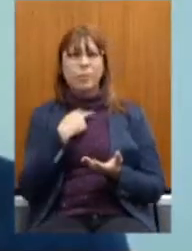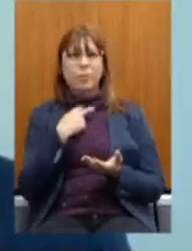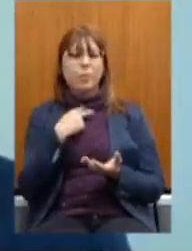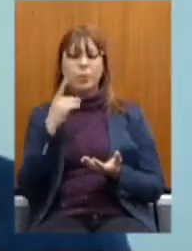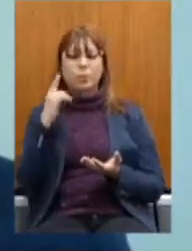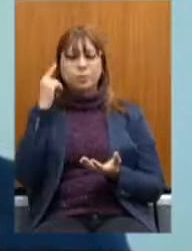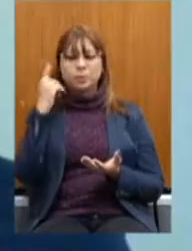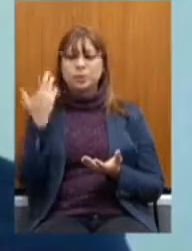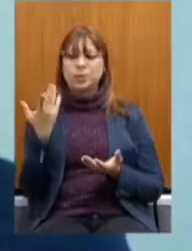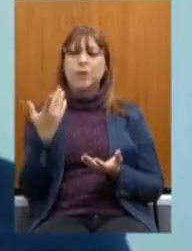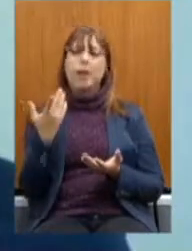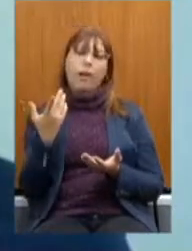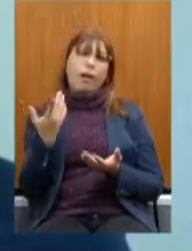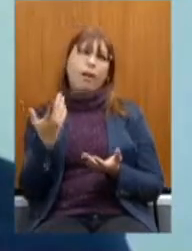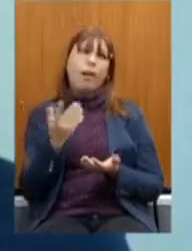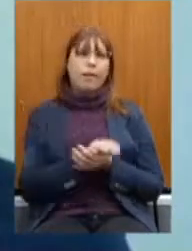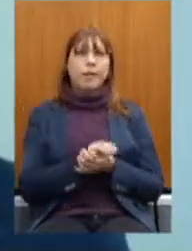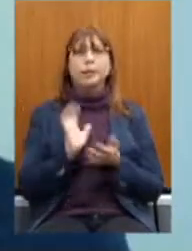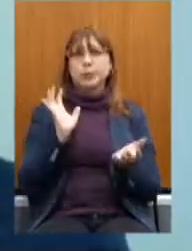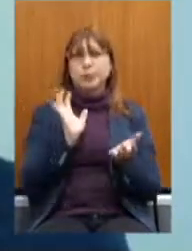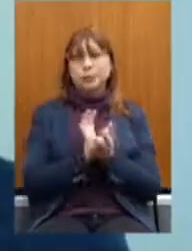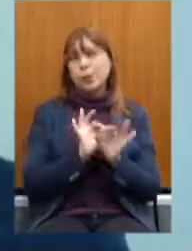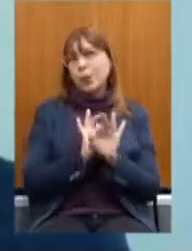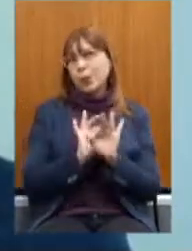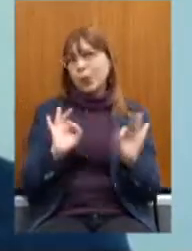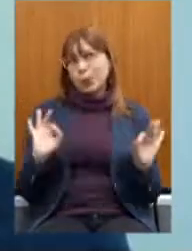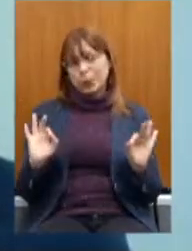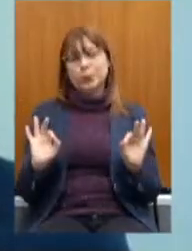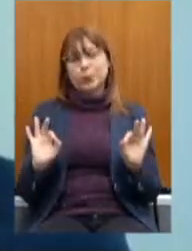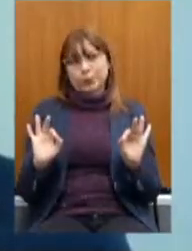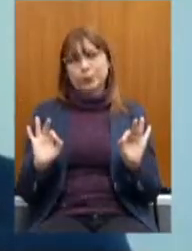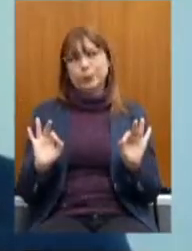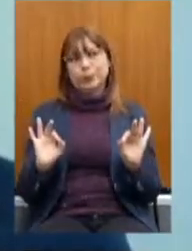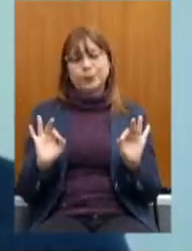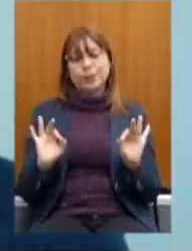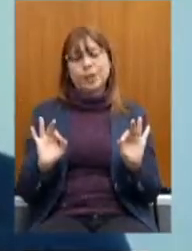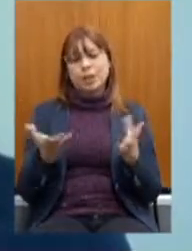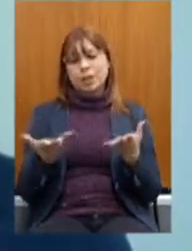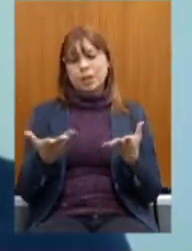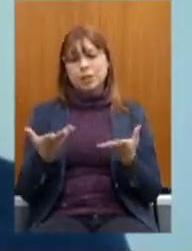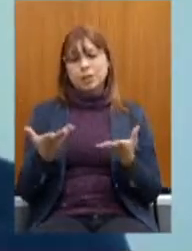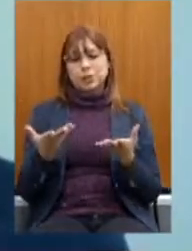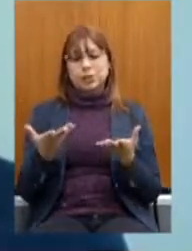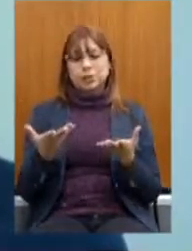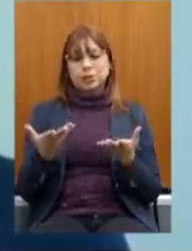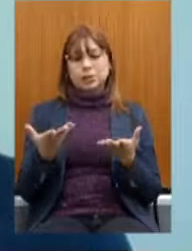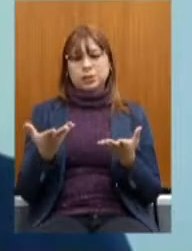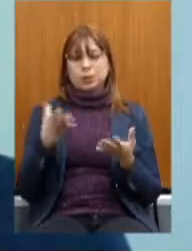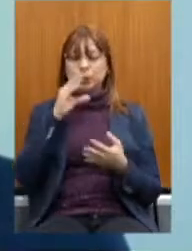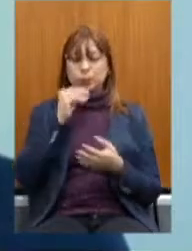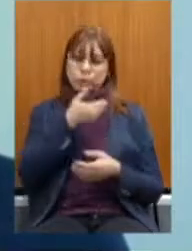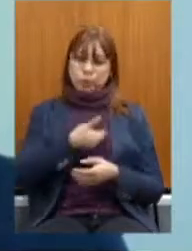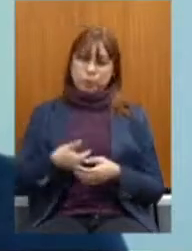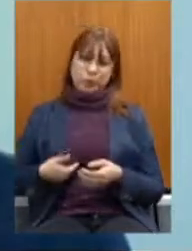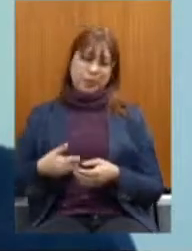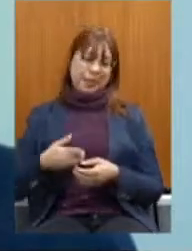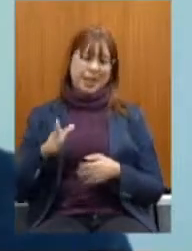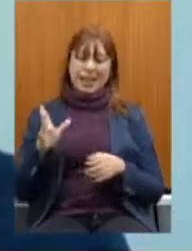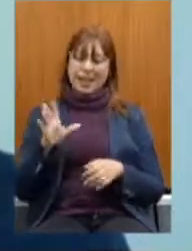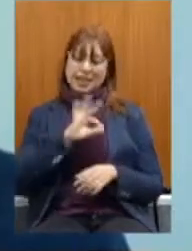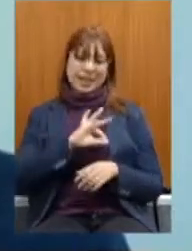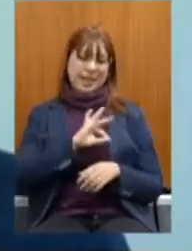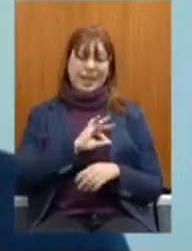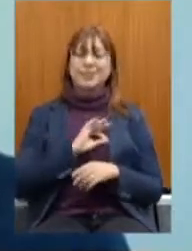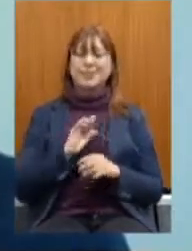Que a situação Está ótima Que os servidores Eles têm um salário De marajá Ninguém tem